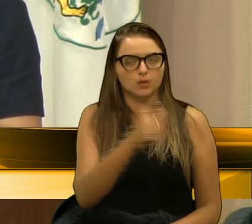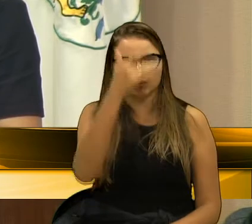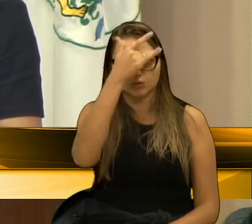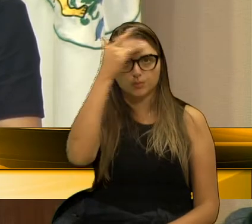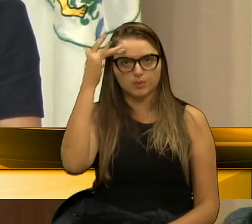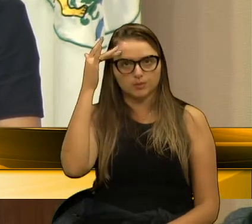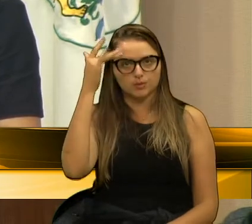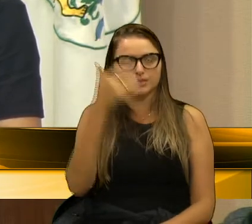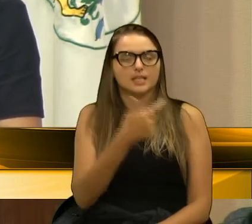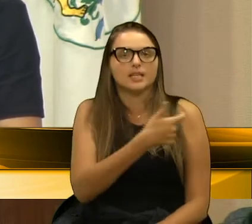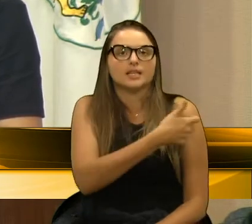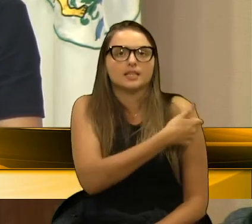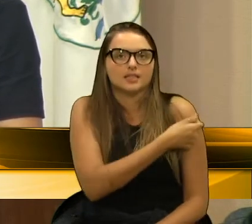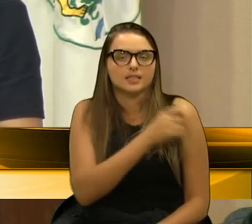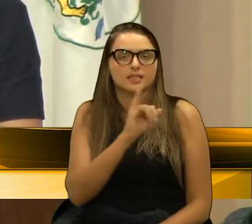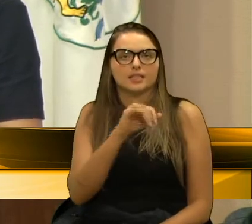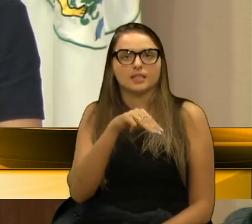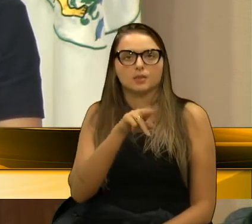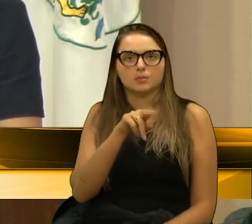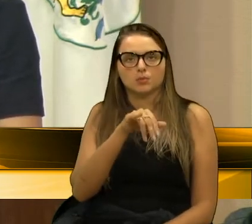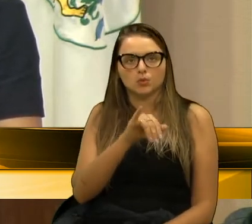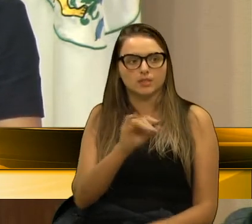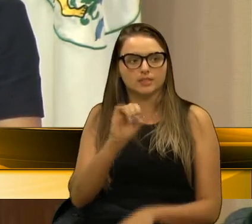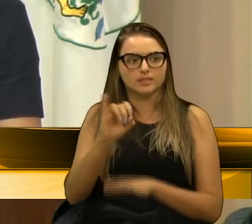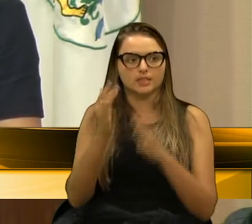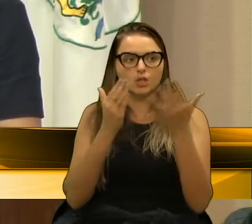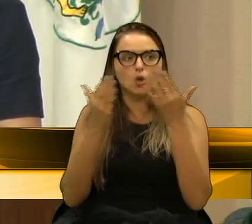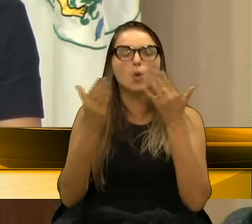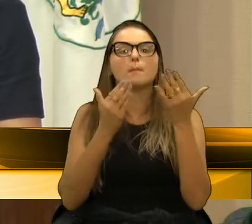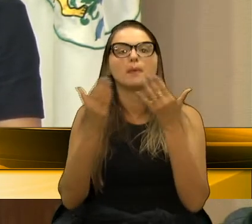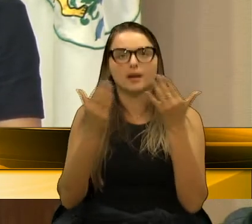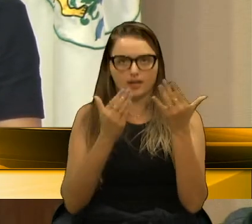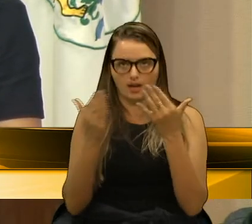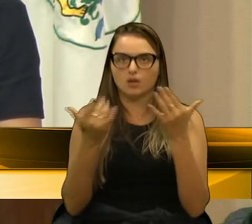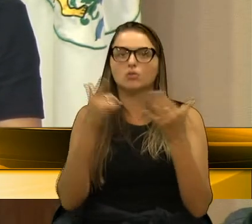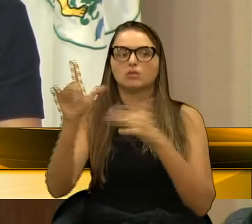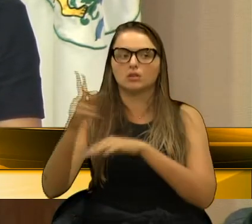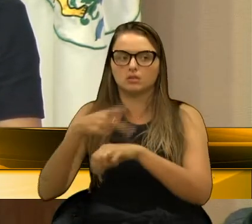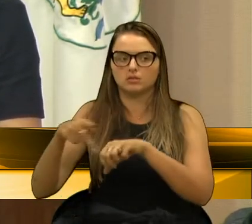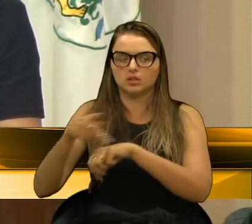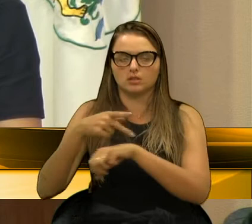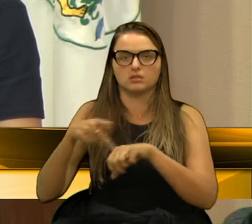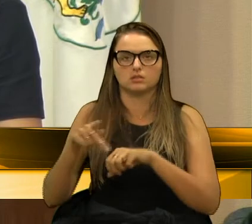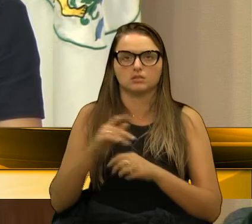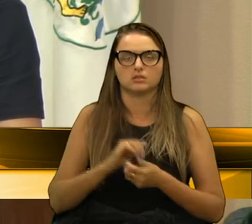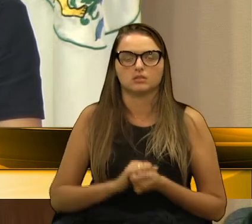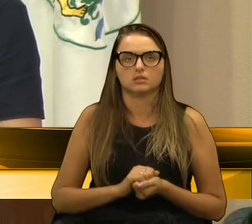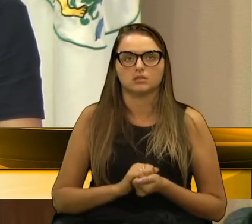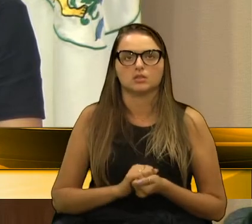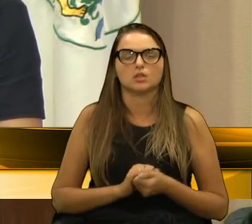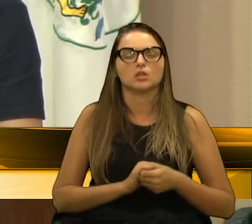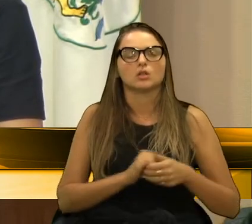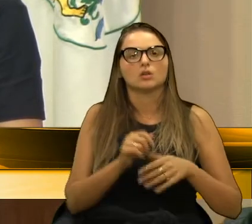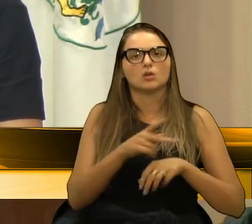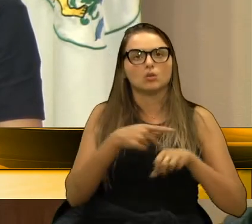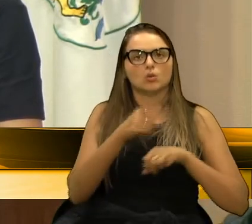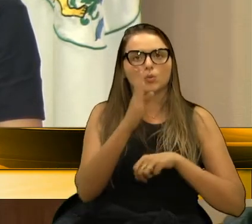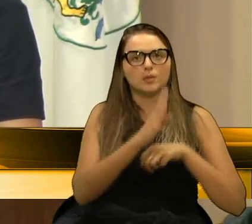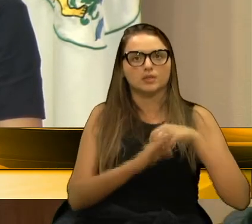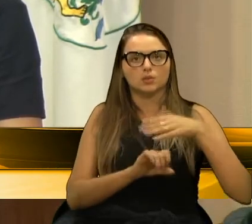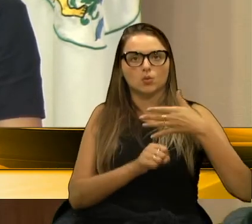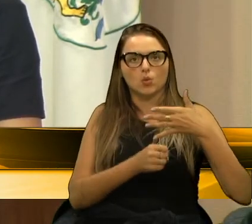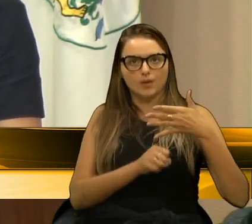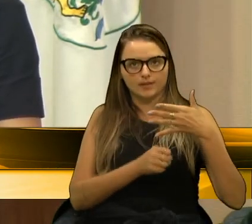em comparação com outras nações do mundo. O número é bastante significativo e coloca o país na oitava colocação, em dados